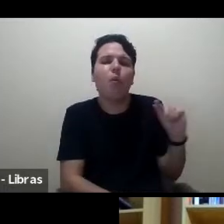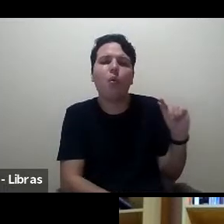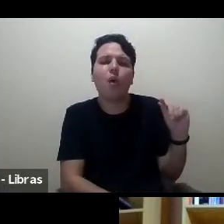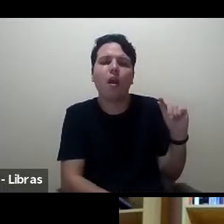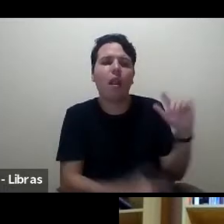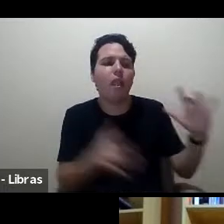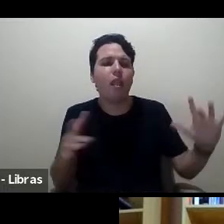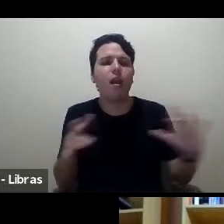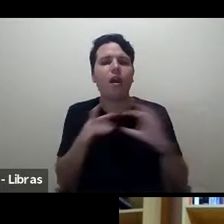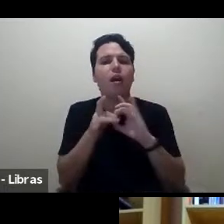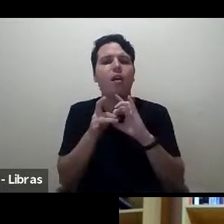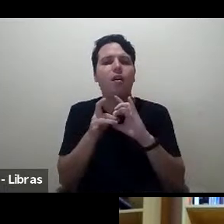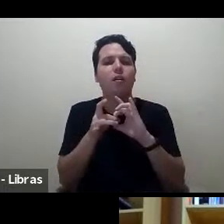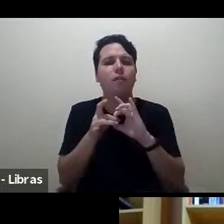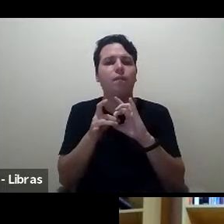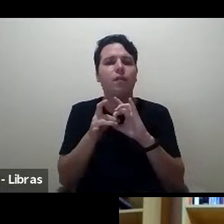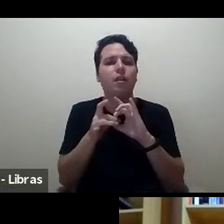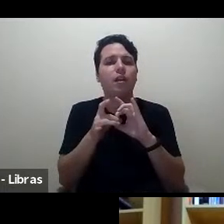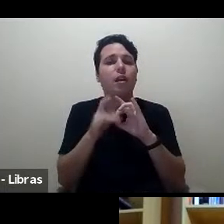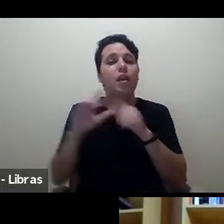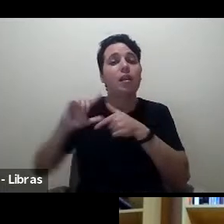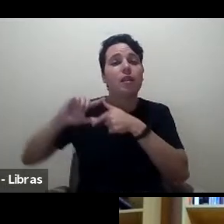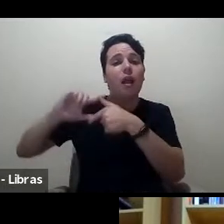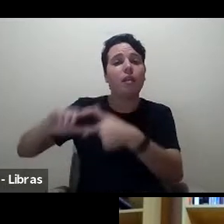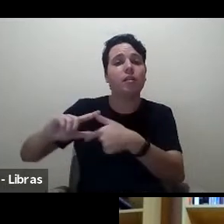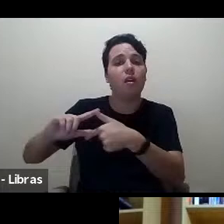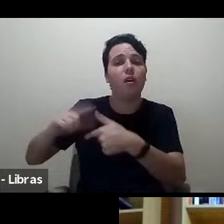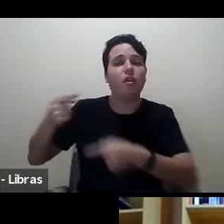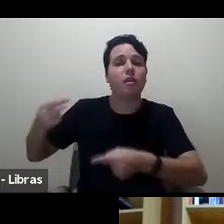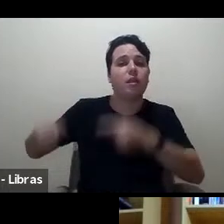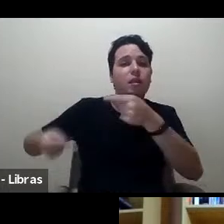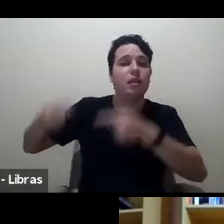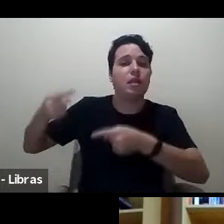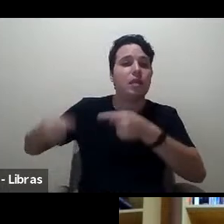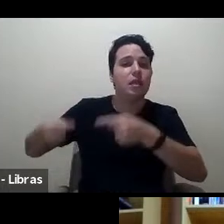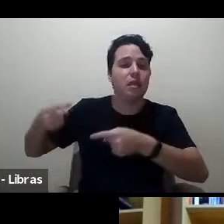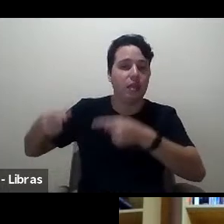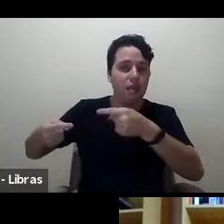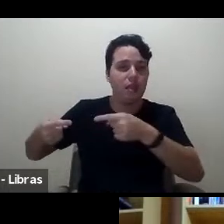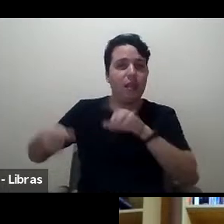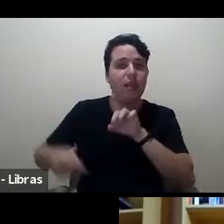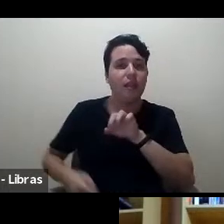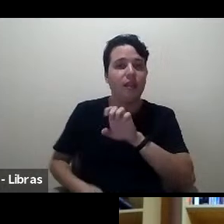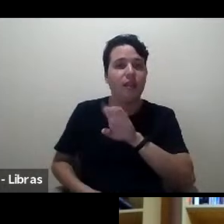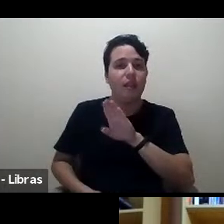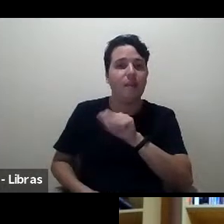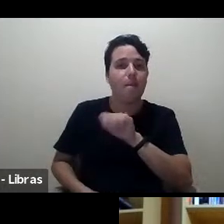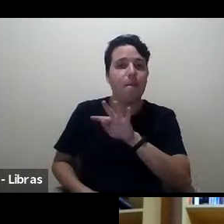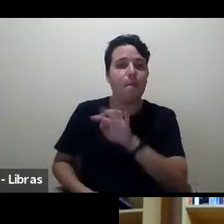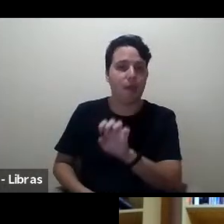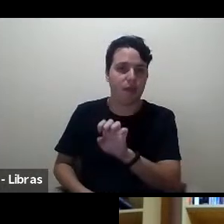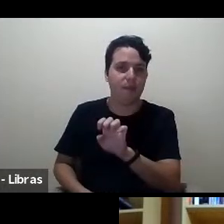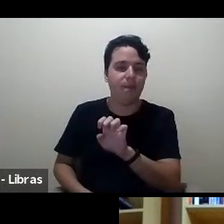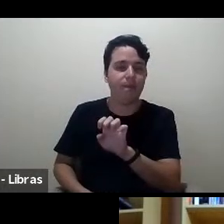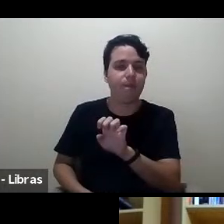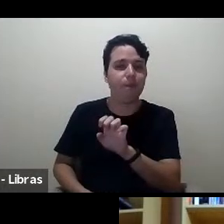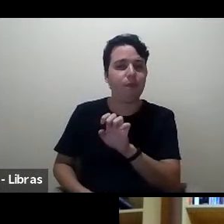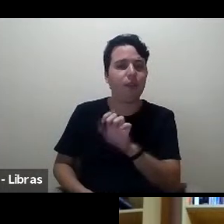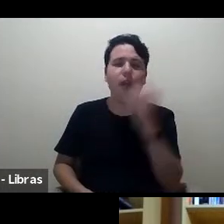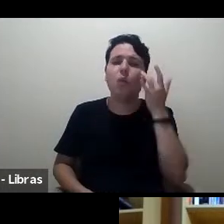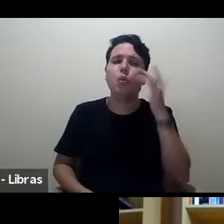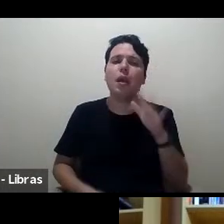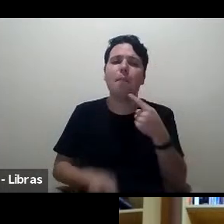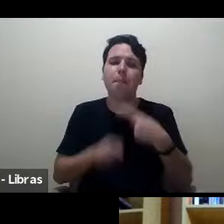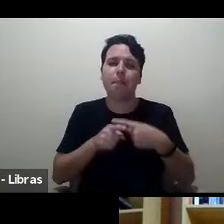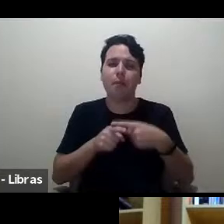ligada a tradição dos debates é porque de alguma maneira eu não sei porque no Brasil a gente tem